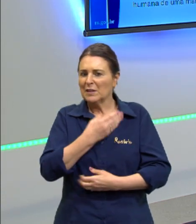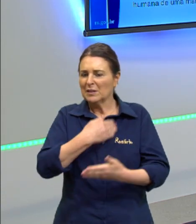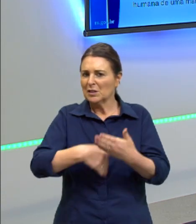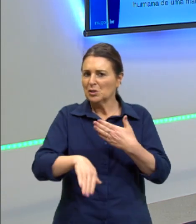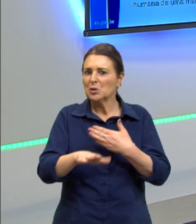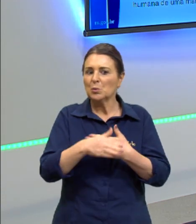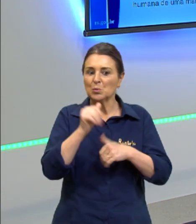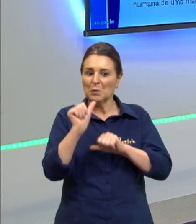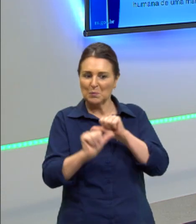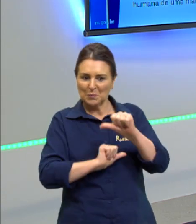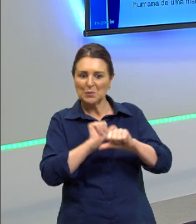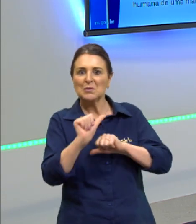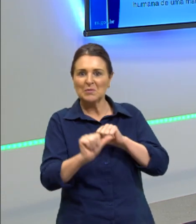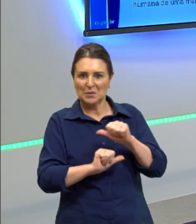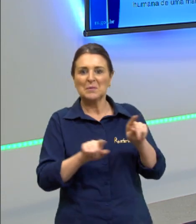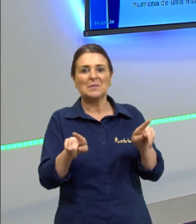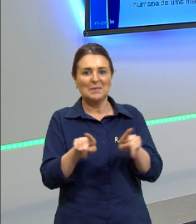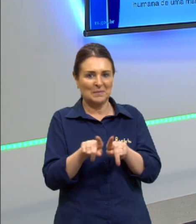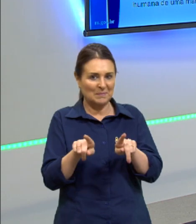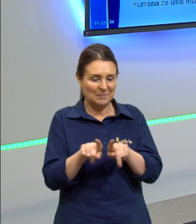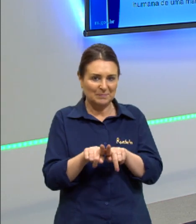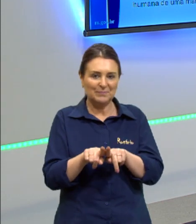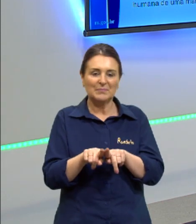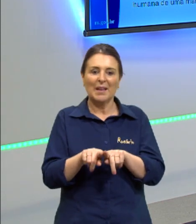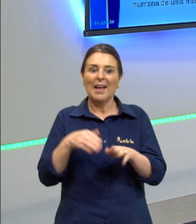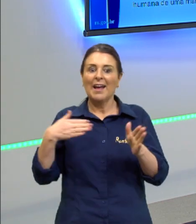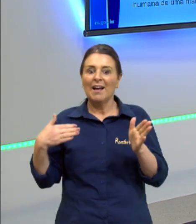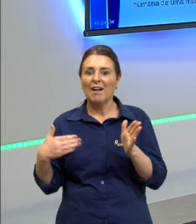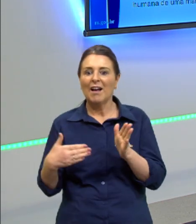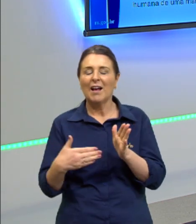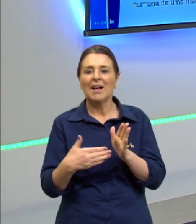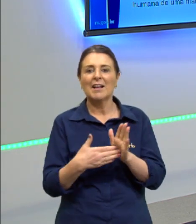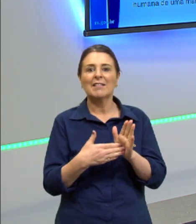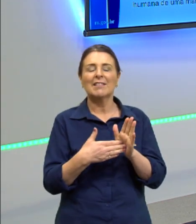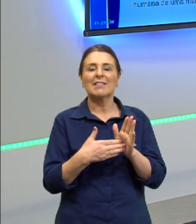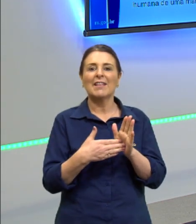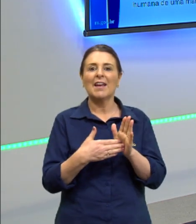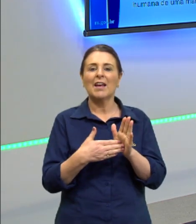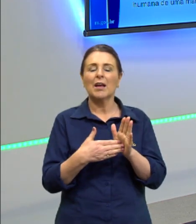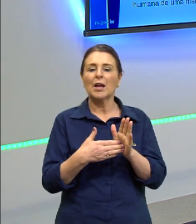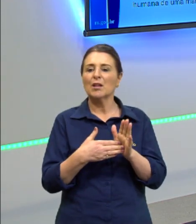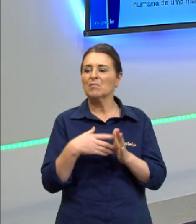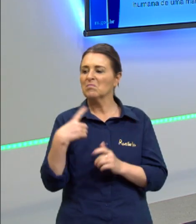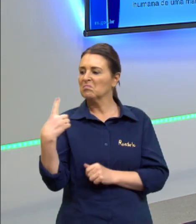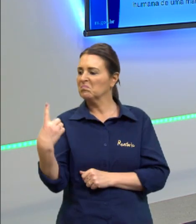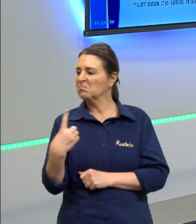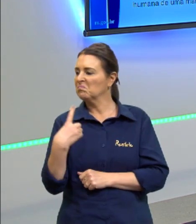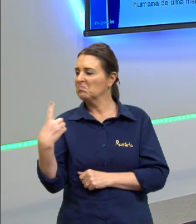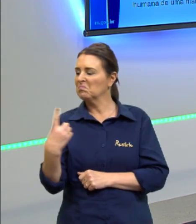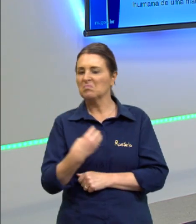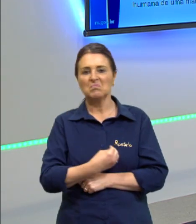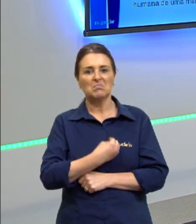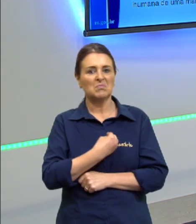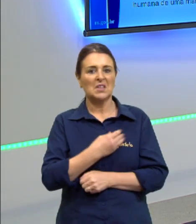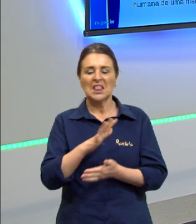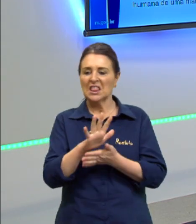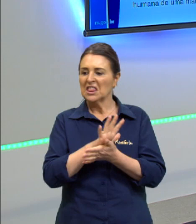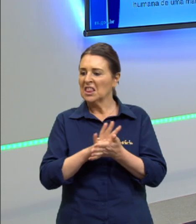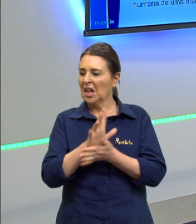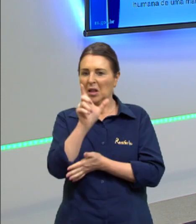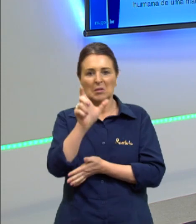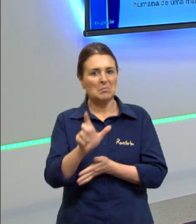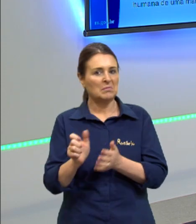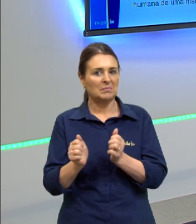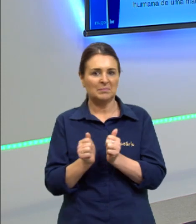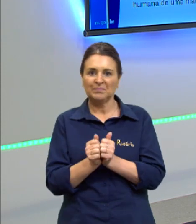modificada de alguma maneira até que ele chega ao auge de viver isolado da sociedade completamente sozinho